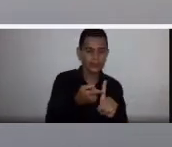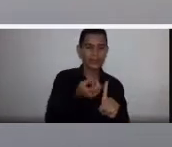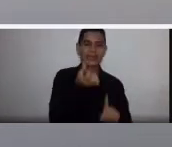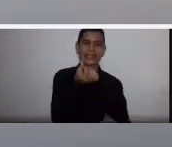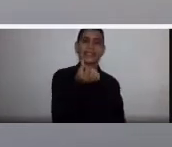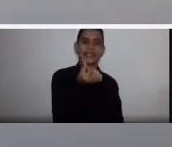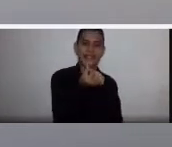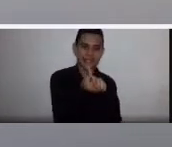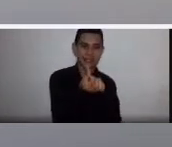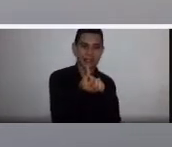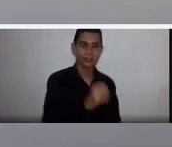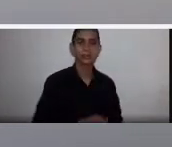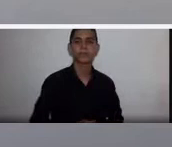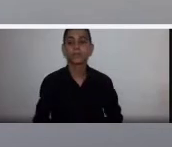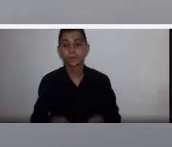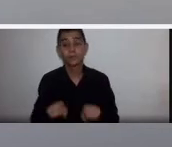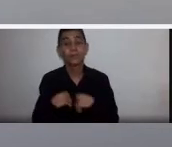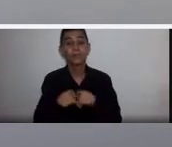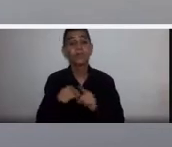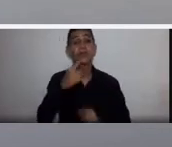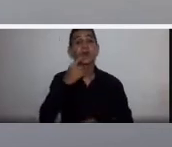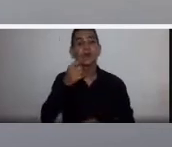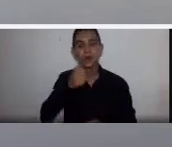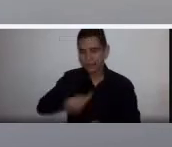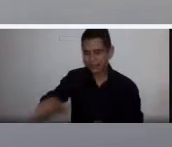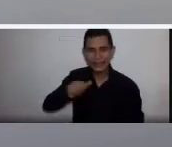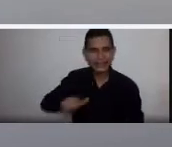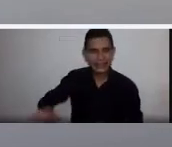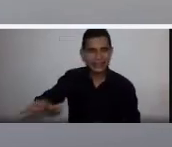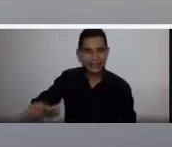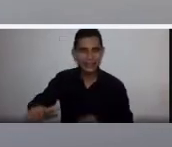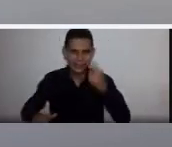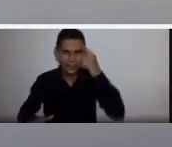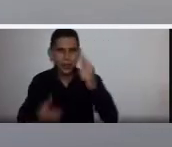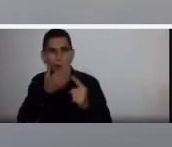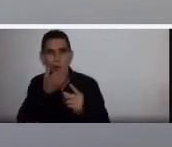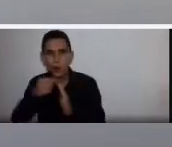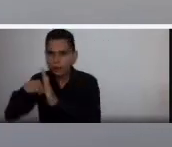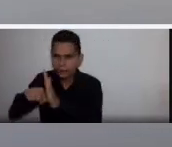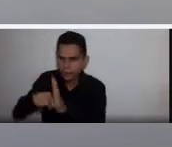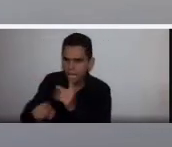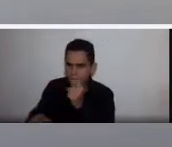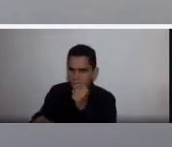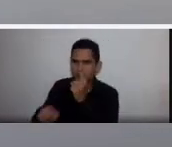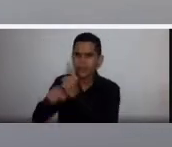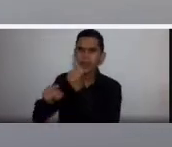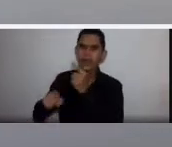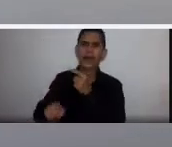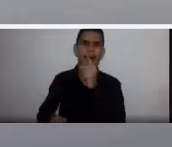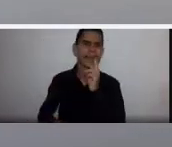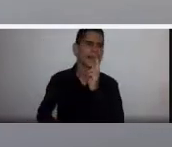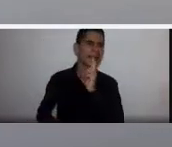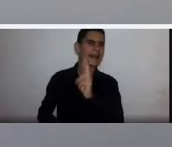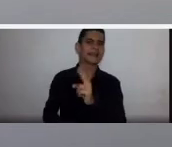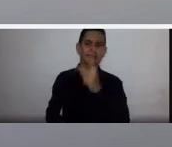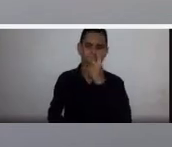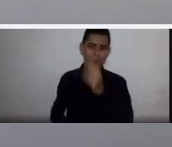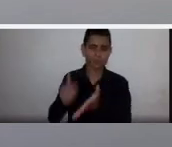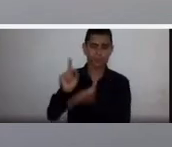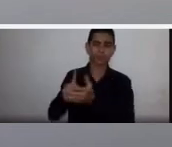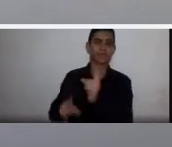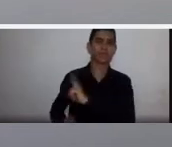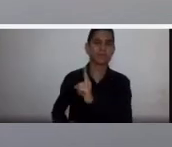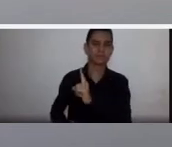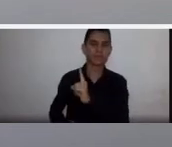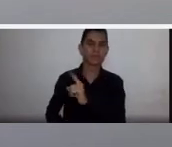sangue solicitou uma nova amastra para a confirmação, duvidando que esse resultado fosse verdadeiro. Mas era